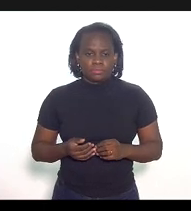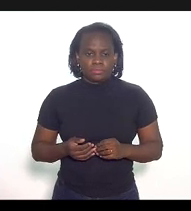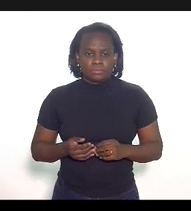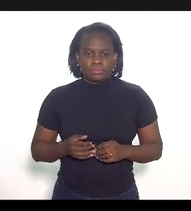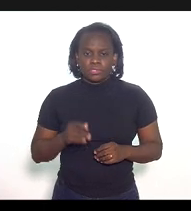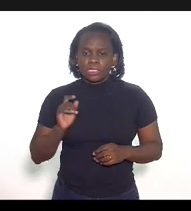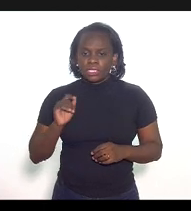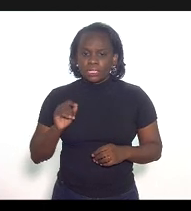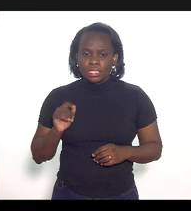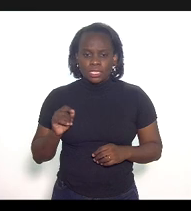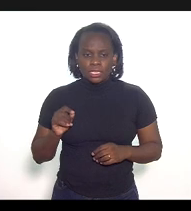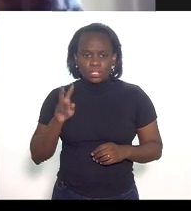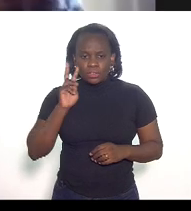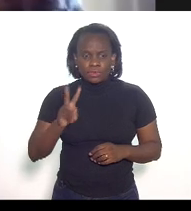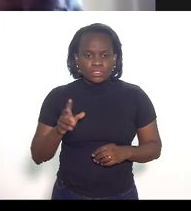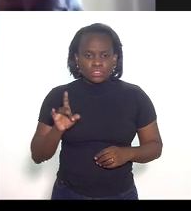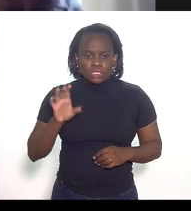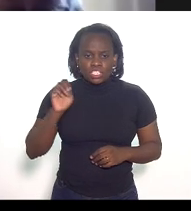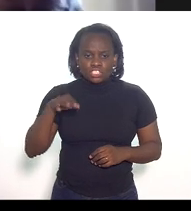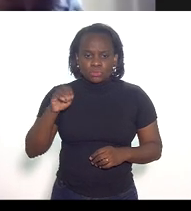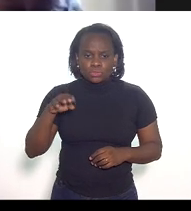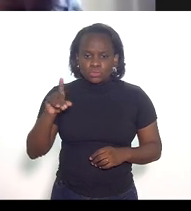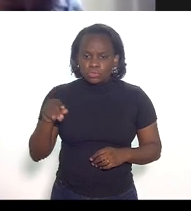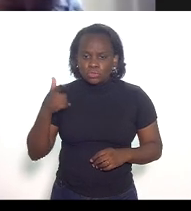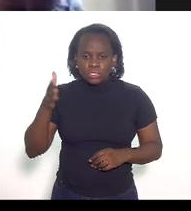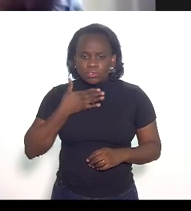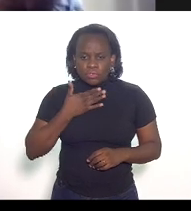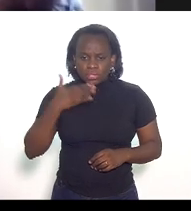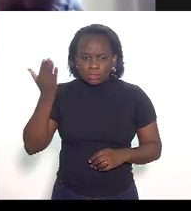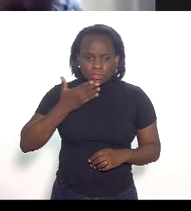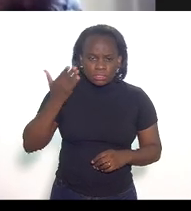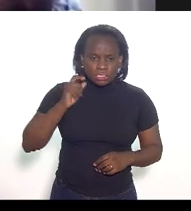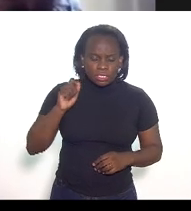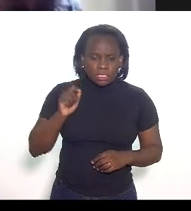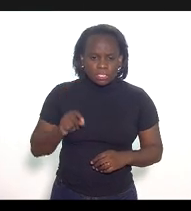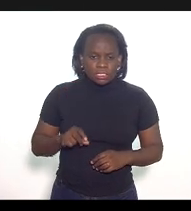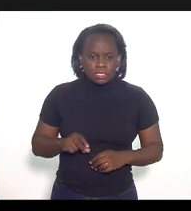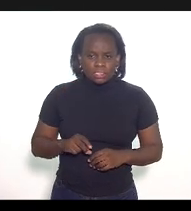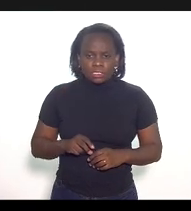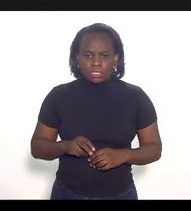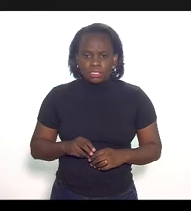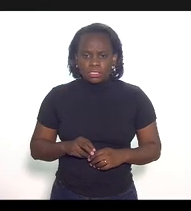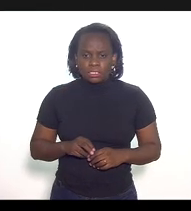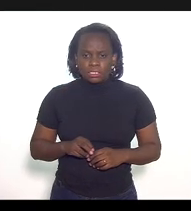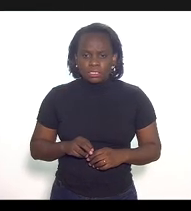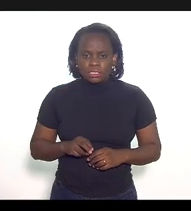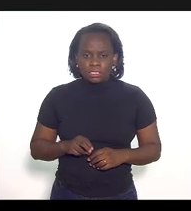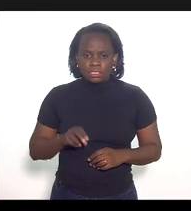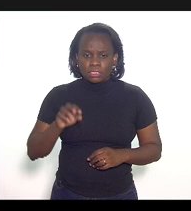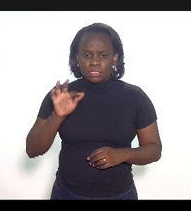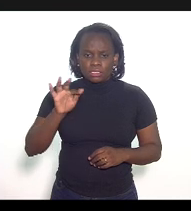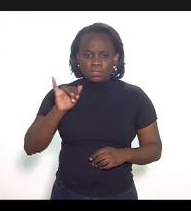mas eu só vejo o Edmundo a outra voz eu não vejo a Firdian